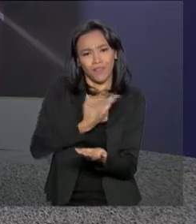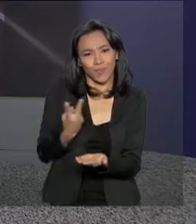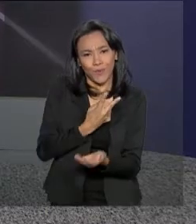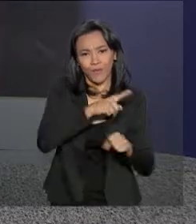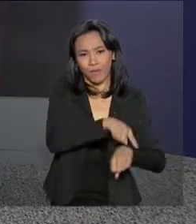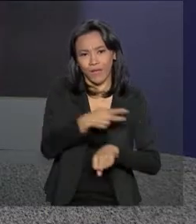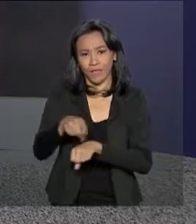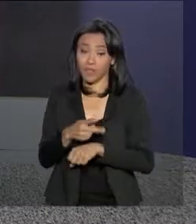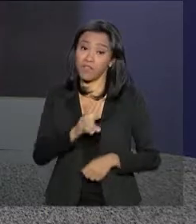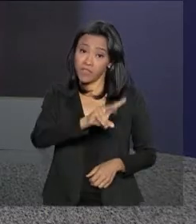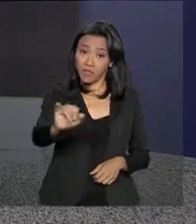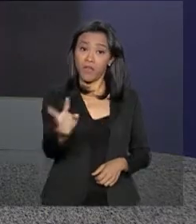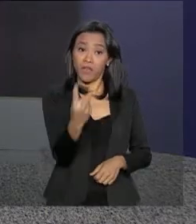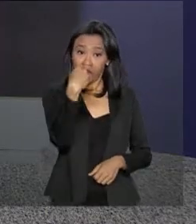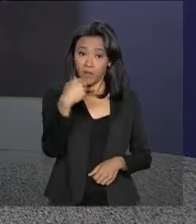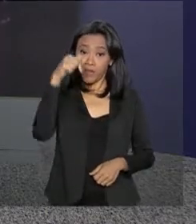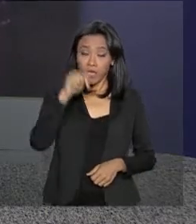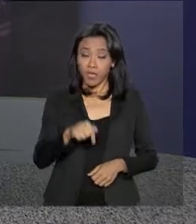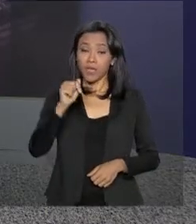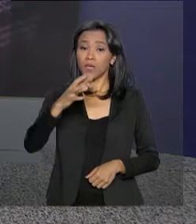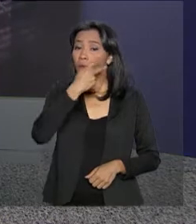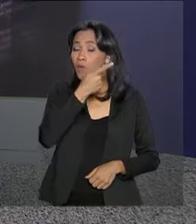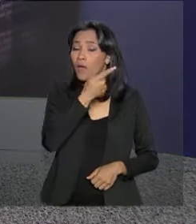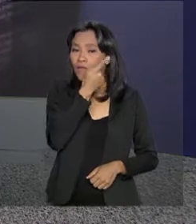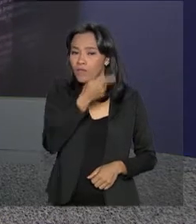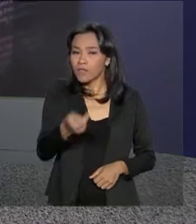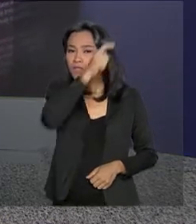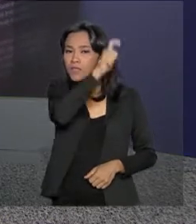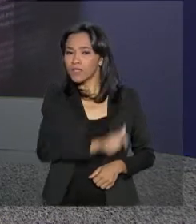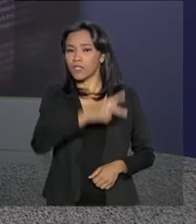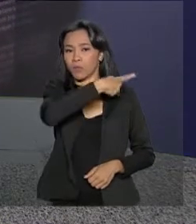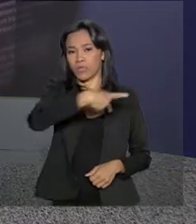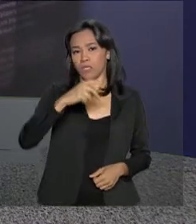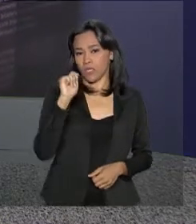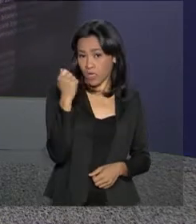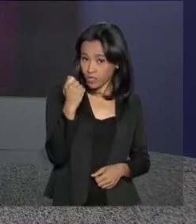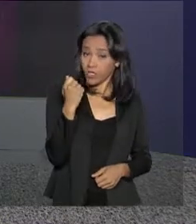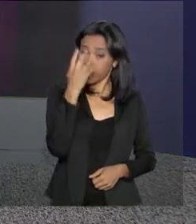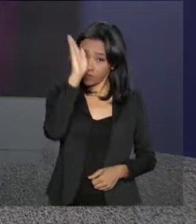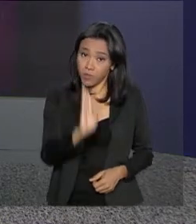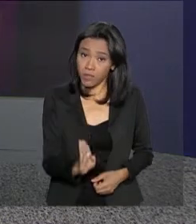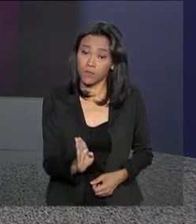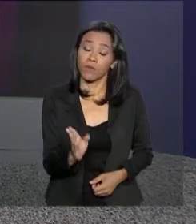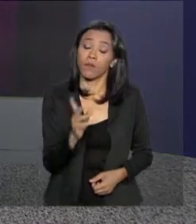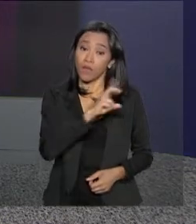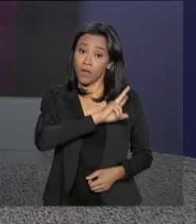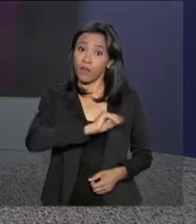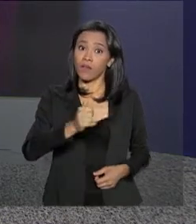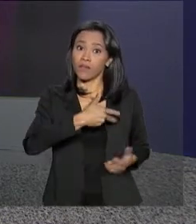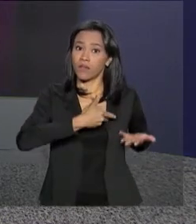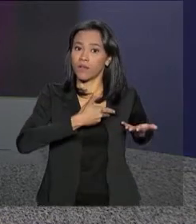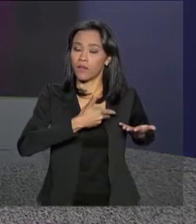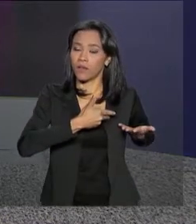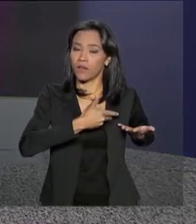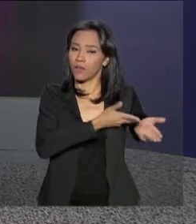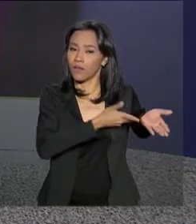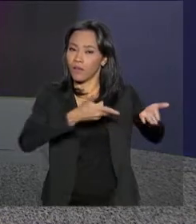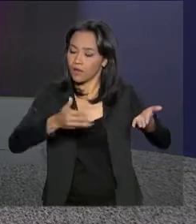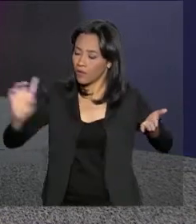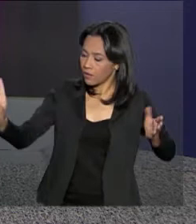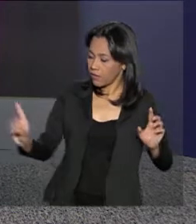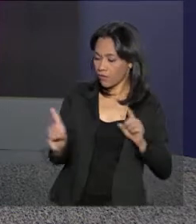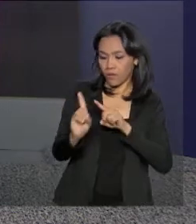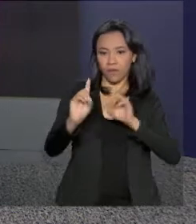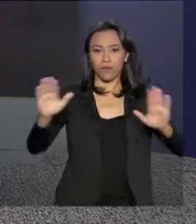Você acompanha aqui pela NBR essa agenda da visita do presidente da Argentina, Maurício Macri, ao Brasil. Ele vai ser recebido pelo presidente Jair